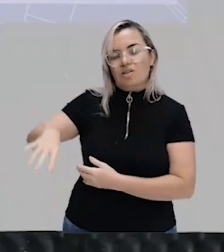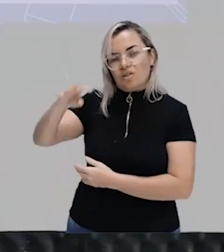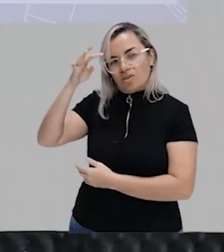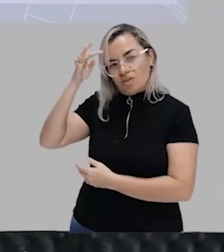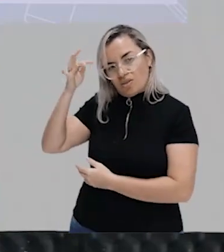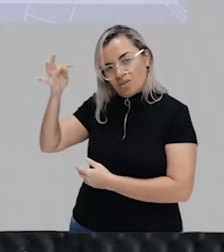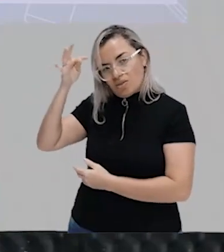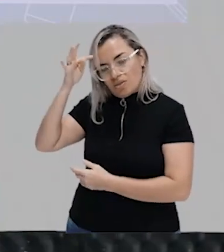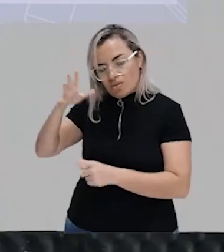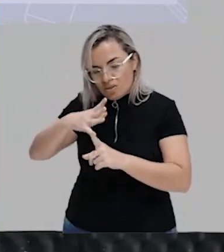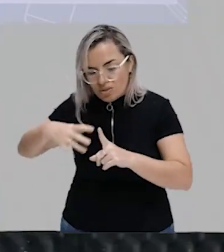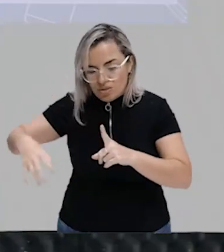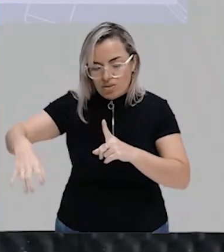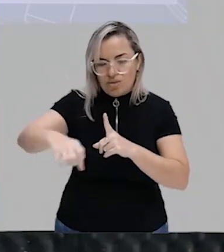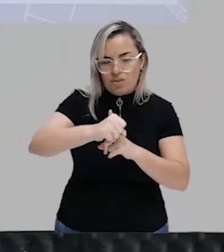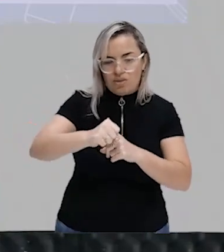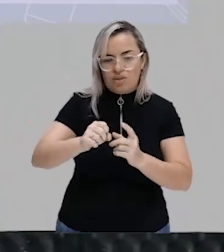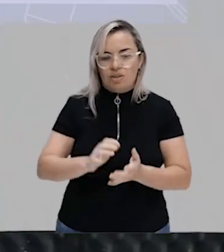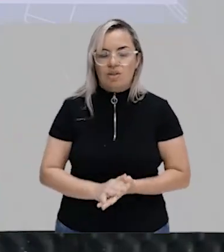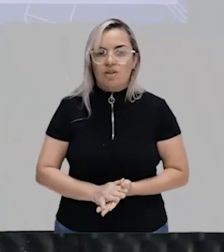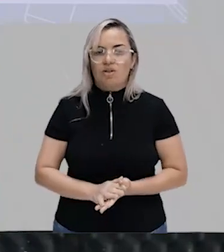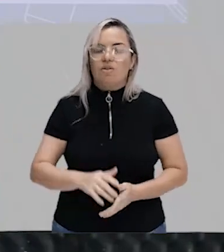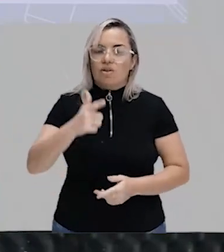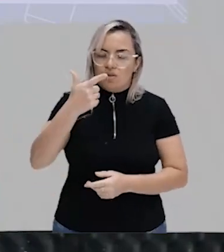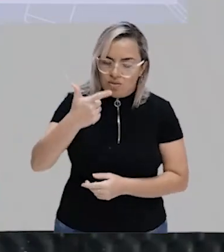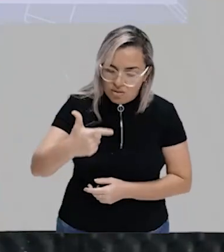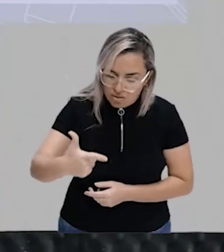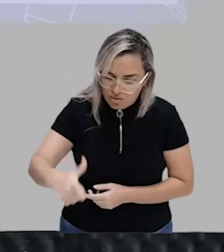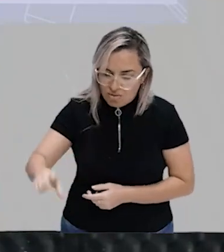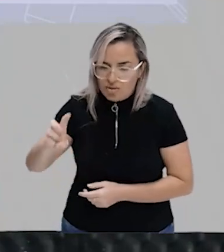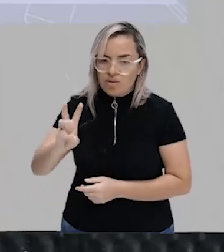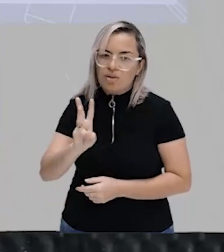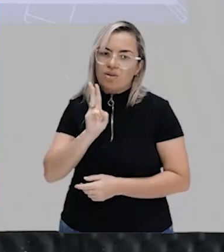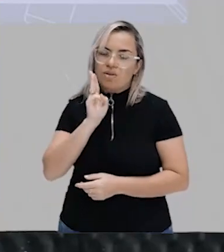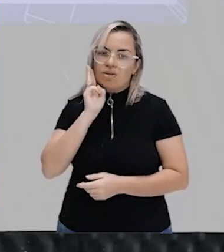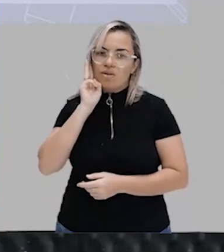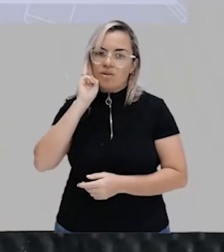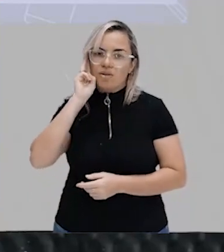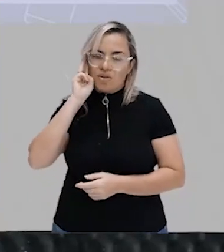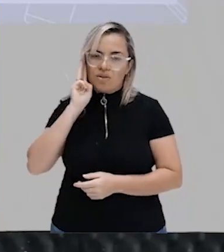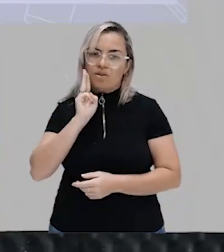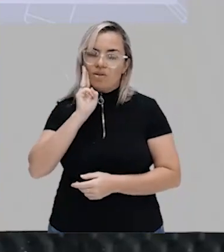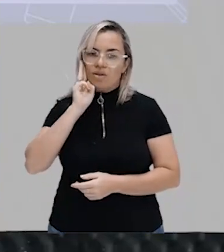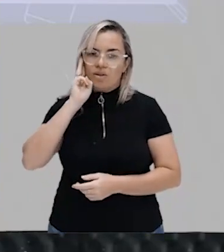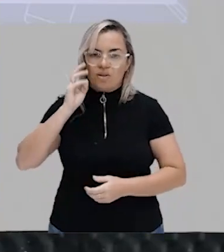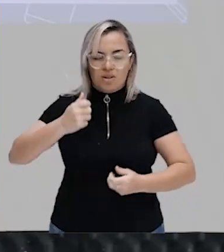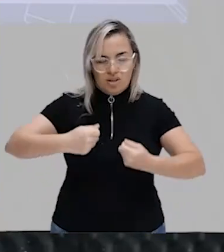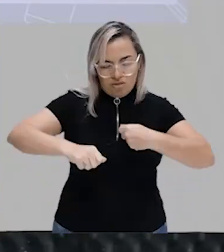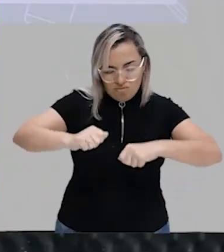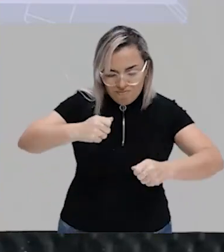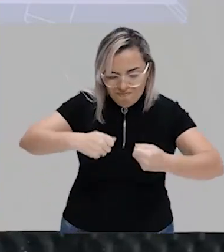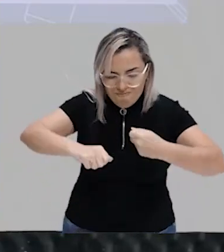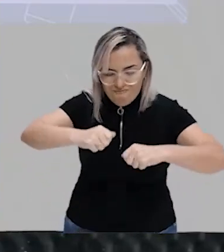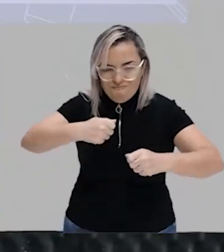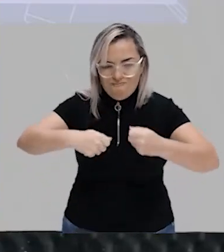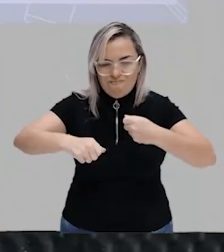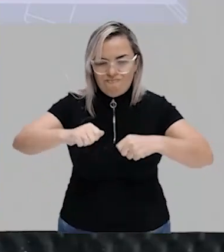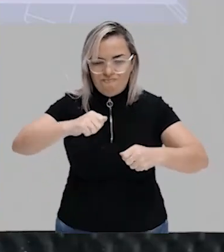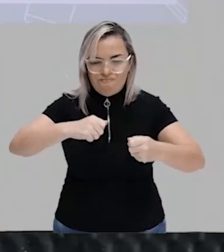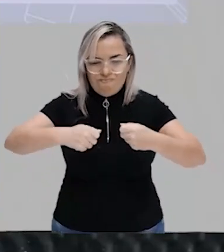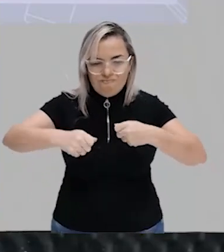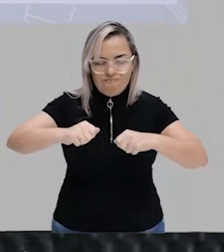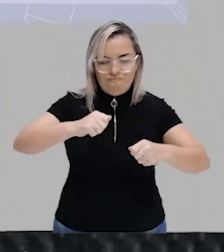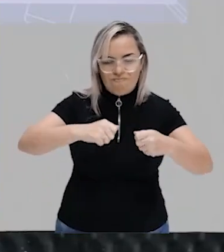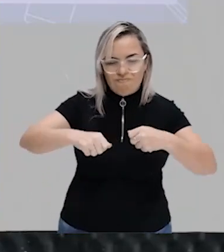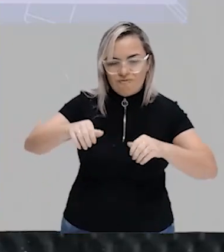Marx é o mais economicista... Professor, o que é isso? É aquele que dá mais ênfase à economia, aos aspectos